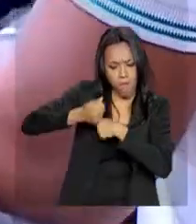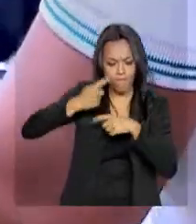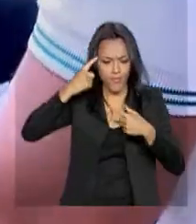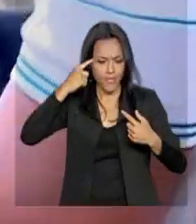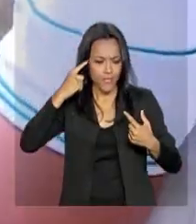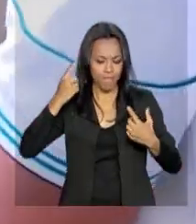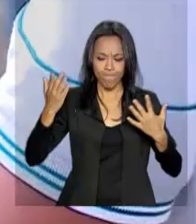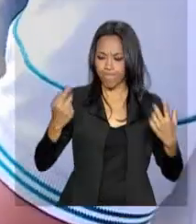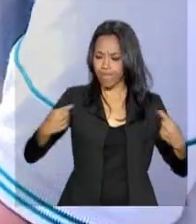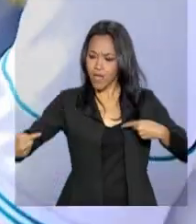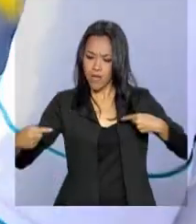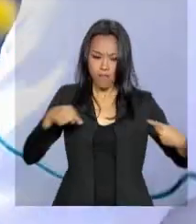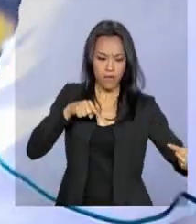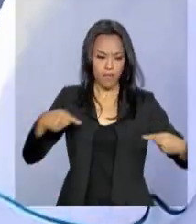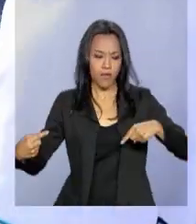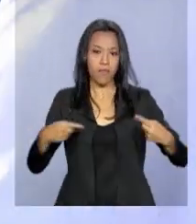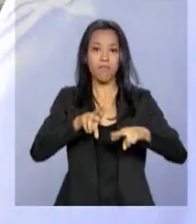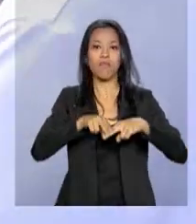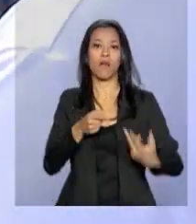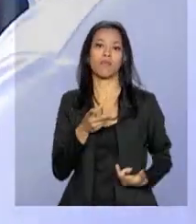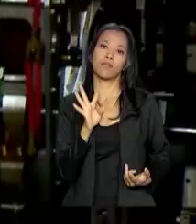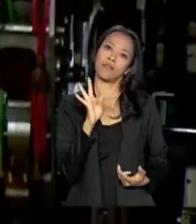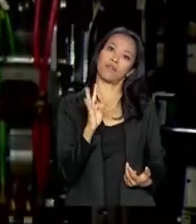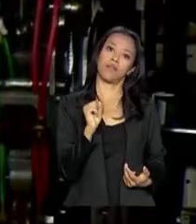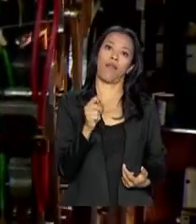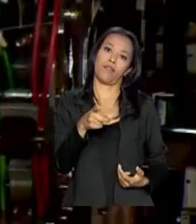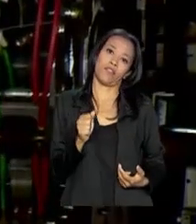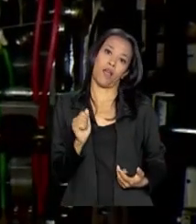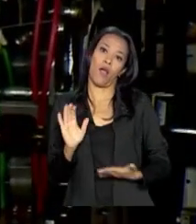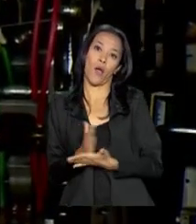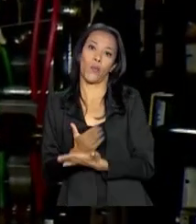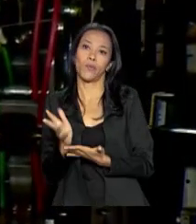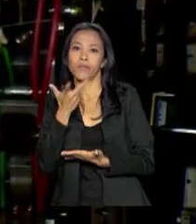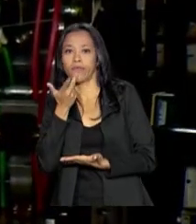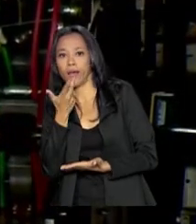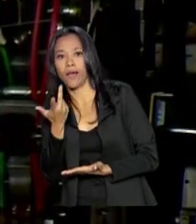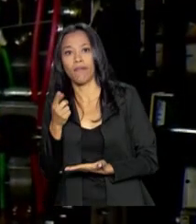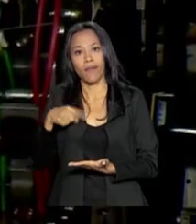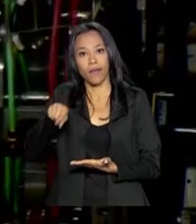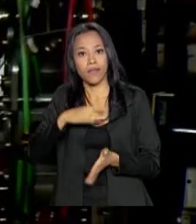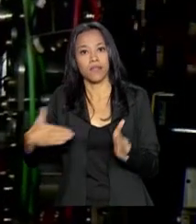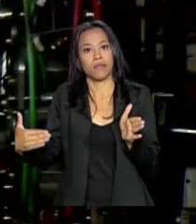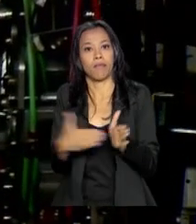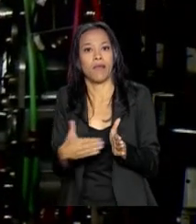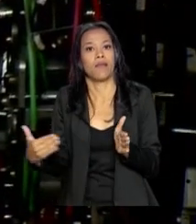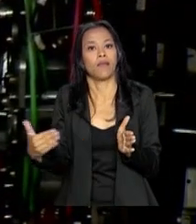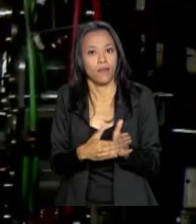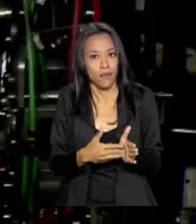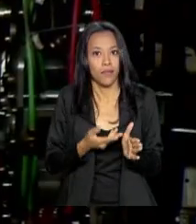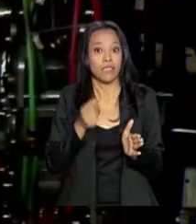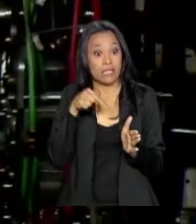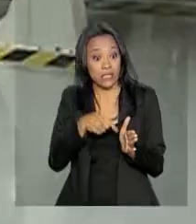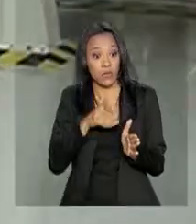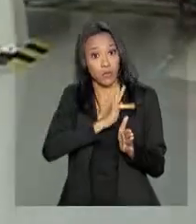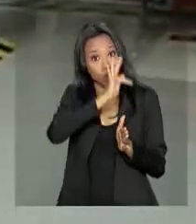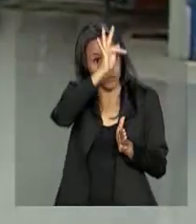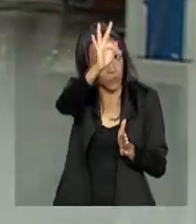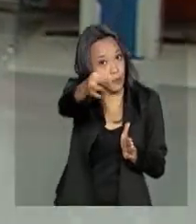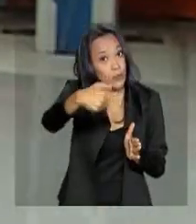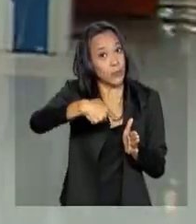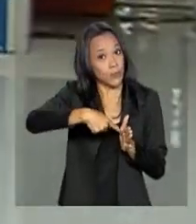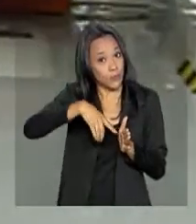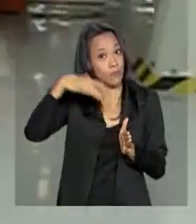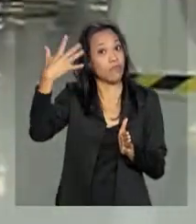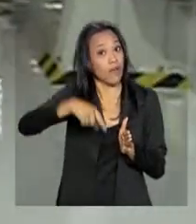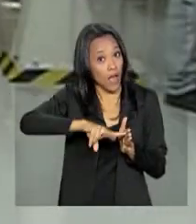relação a estas tarifas. Alguns deles dizem que estas barreiras comerciais, no futuro, vão muito